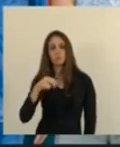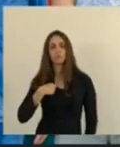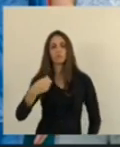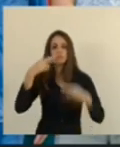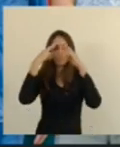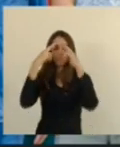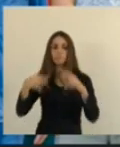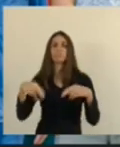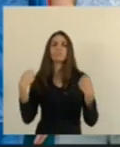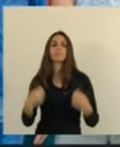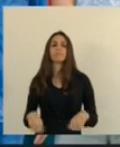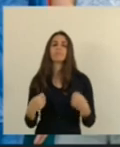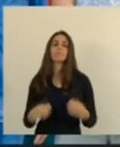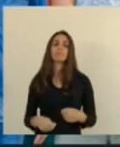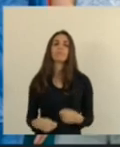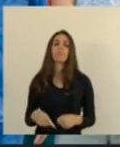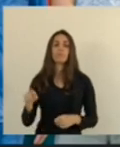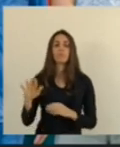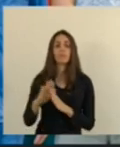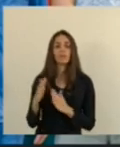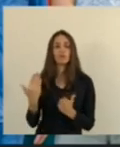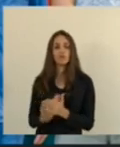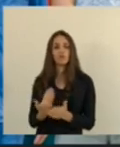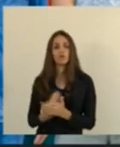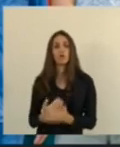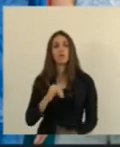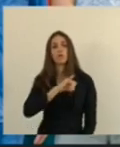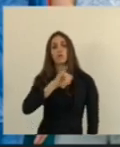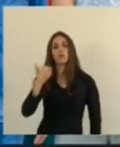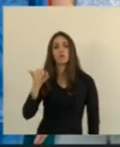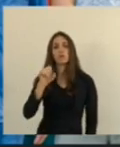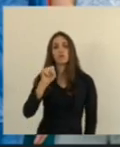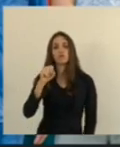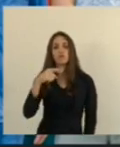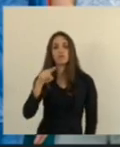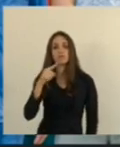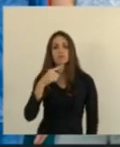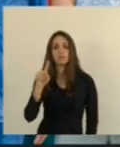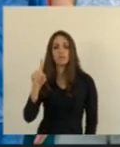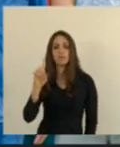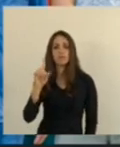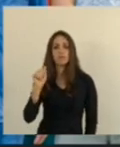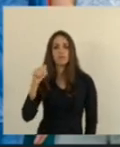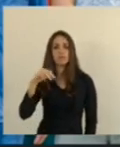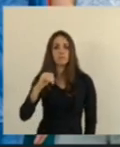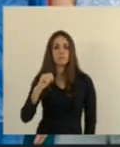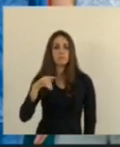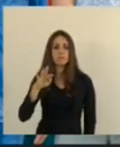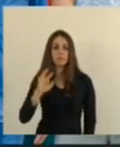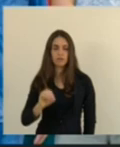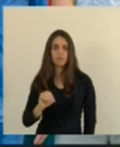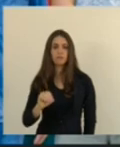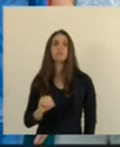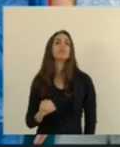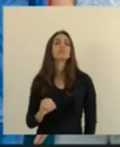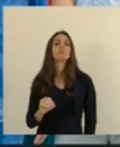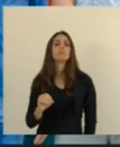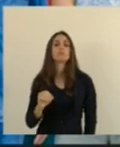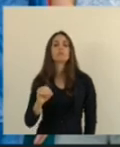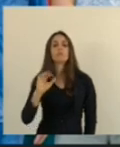nosso respeito. Essa escola, José Damasceno Filho, respeito, José